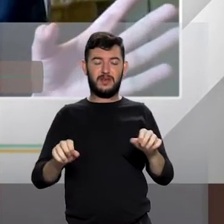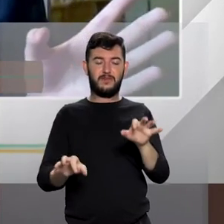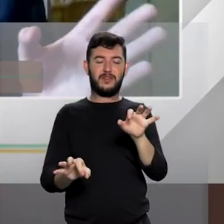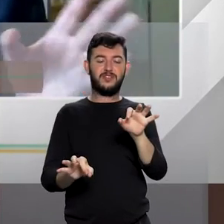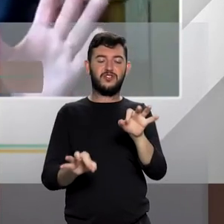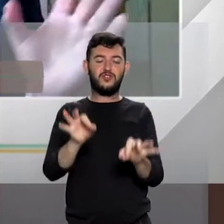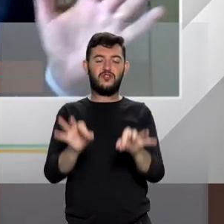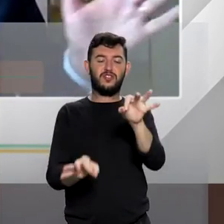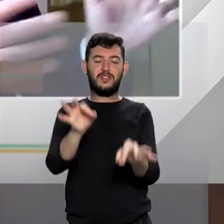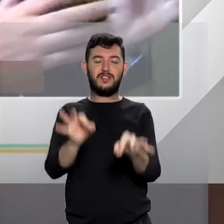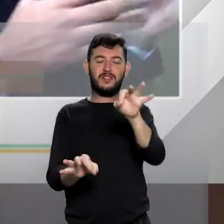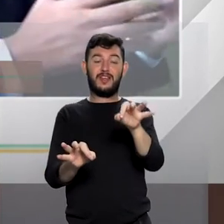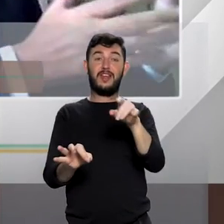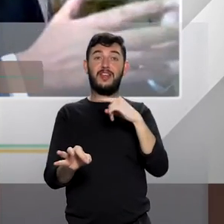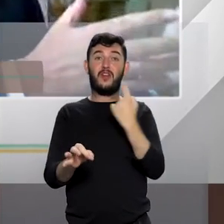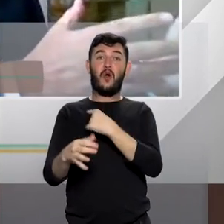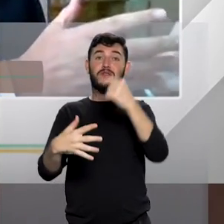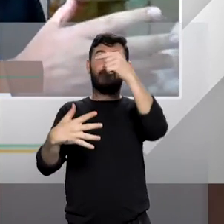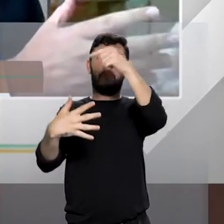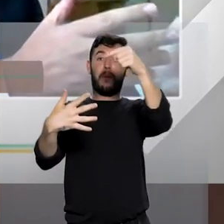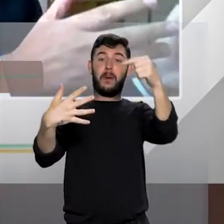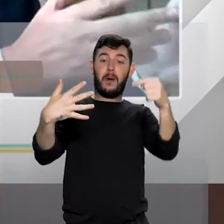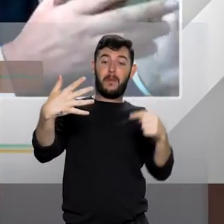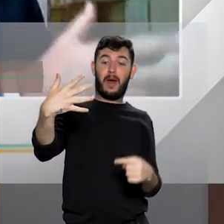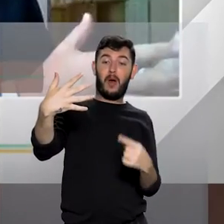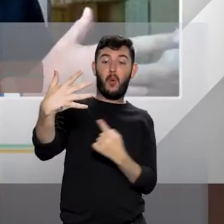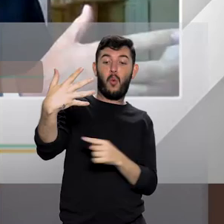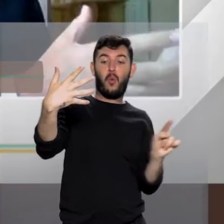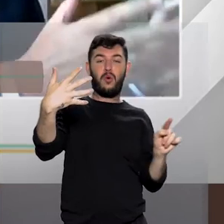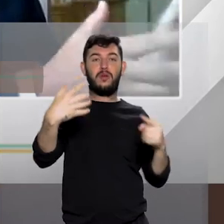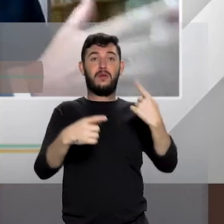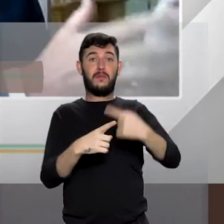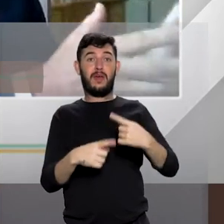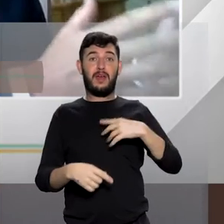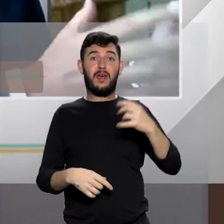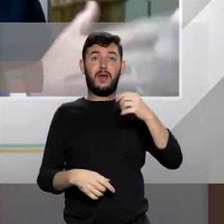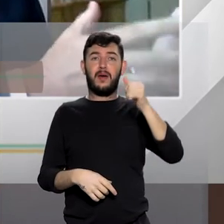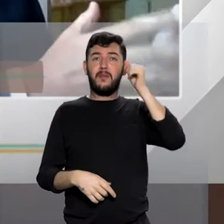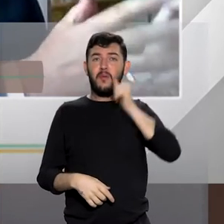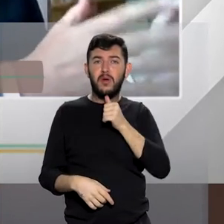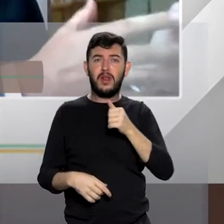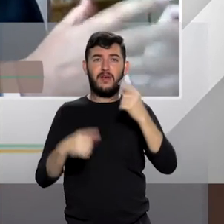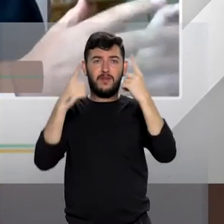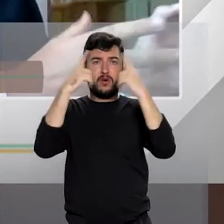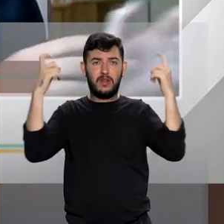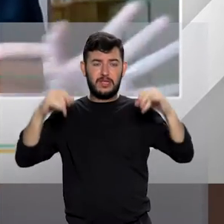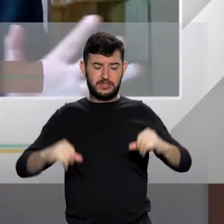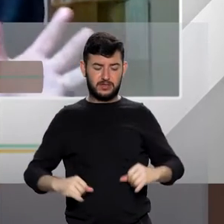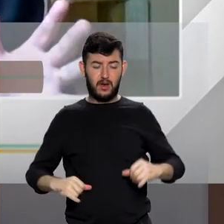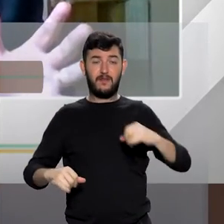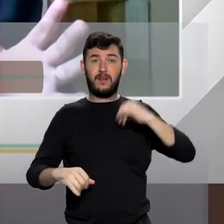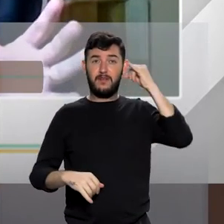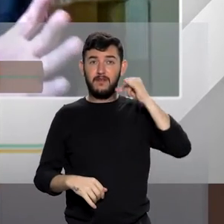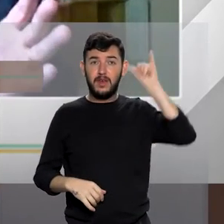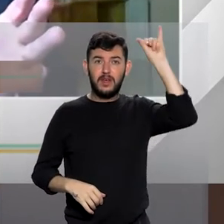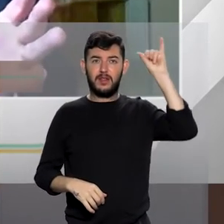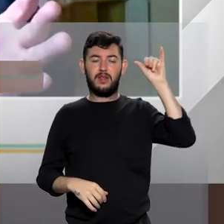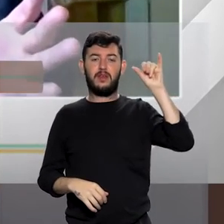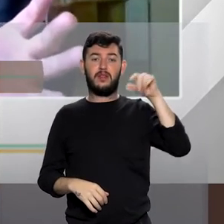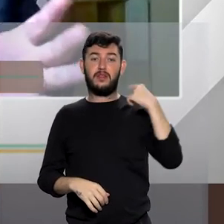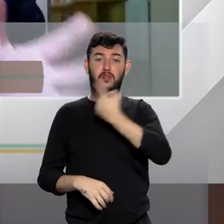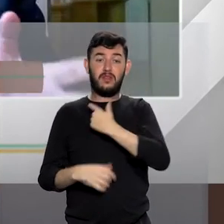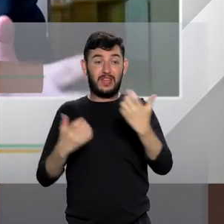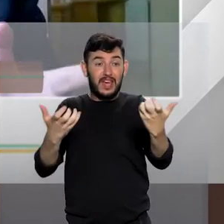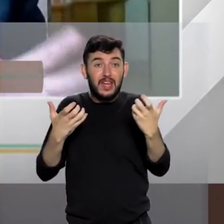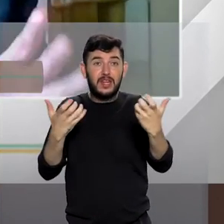de intervenções. A quer evitar que a mulher seja vítima de violência, prevenção primária, educação, conscientização social. A gente